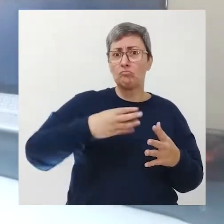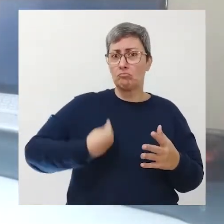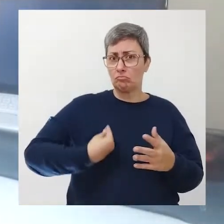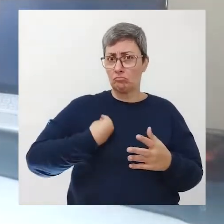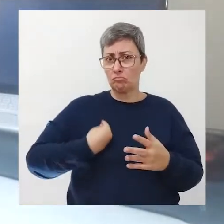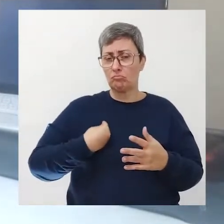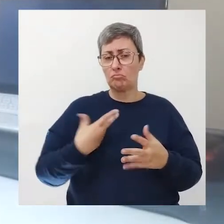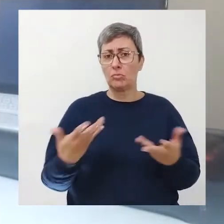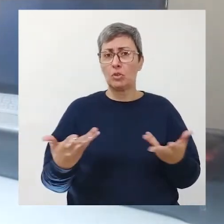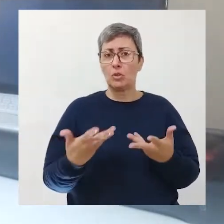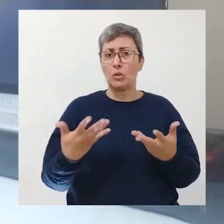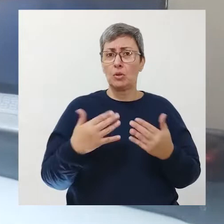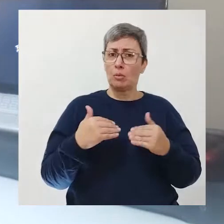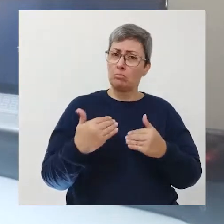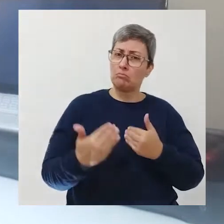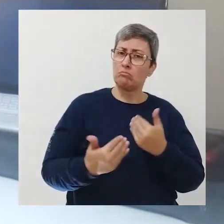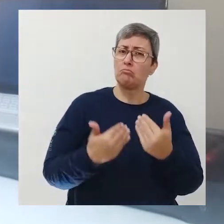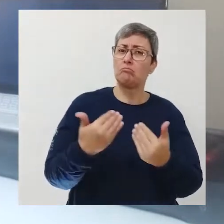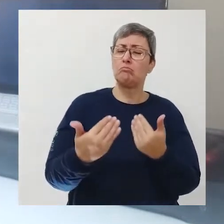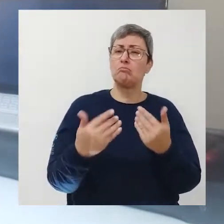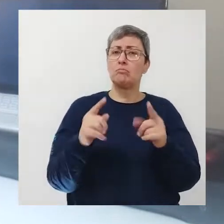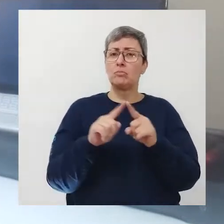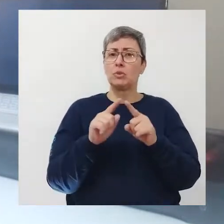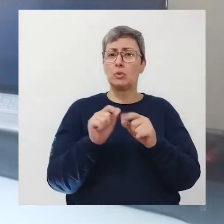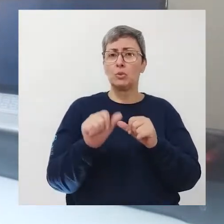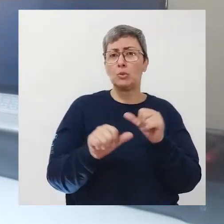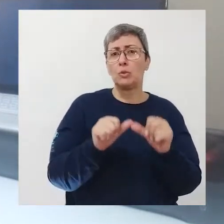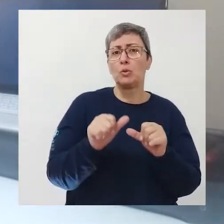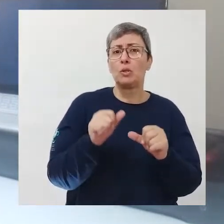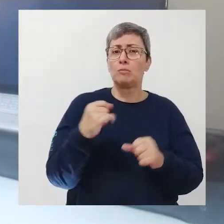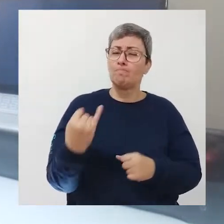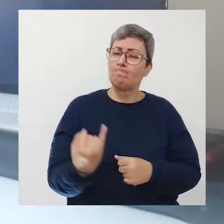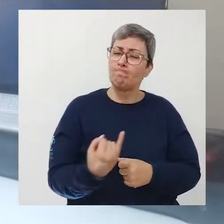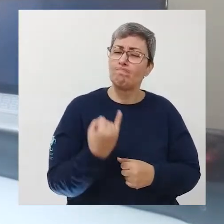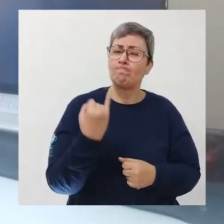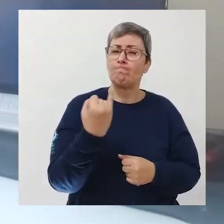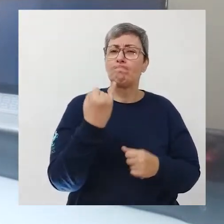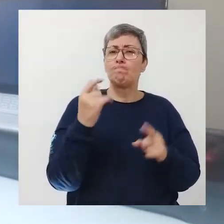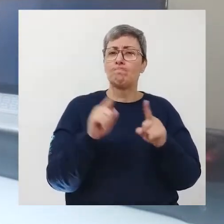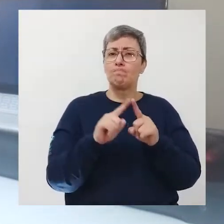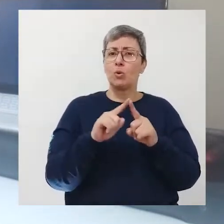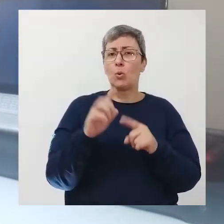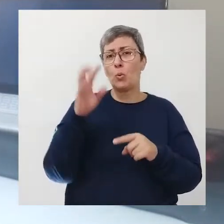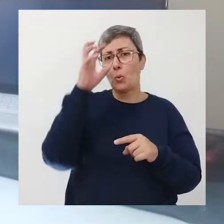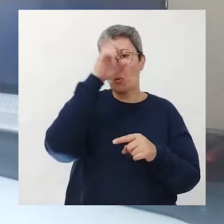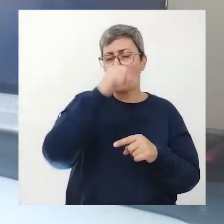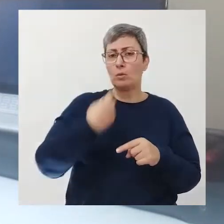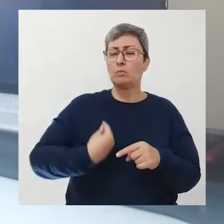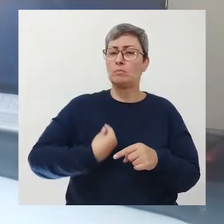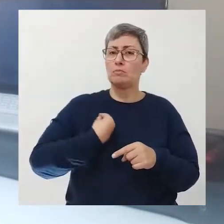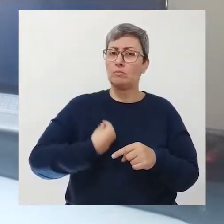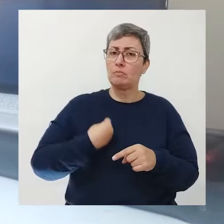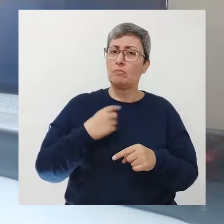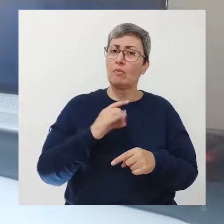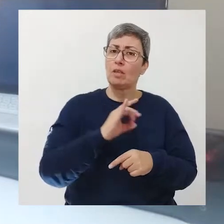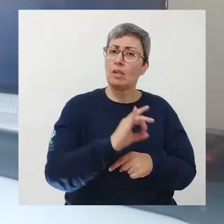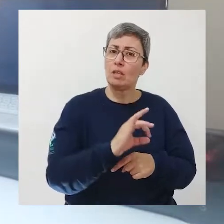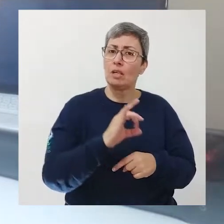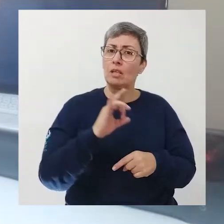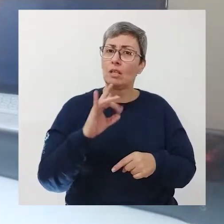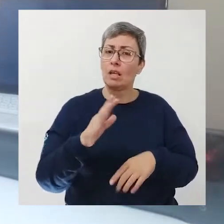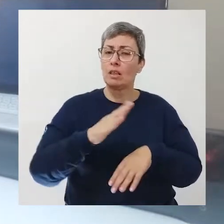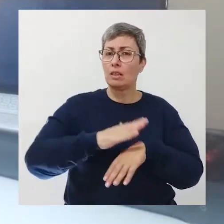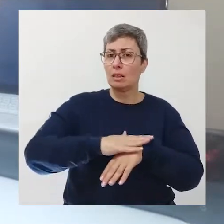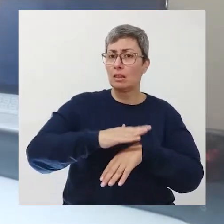Nesse processo, torna-se importante aprender a viver cada